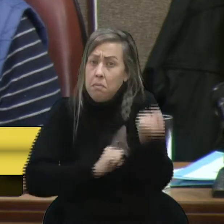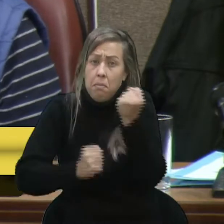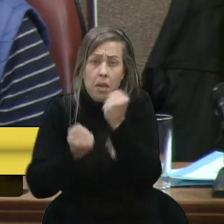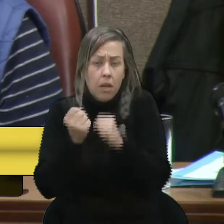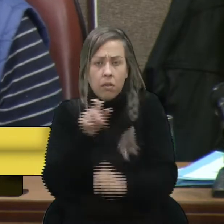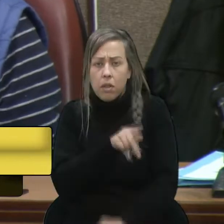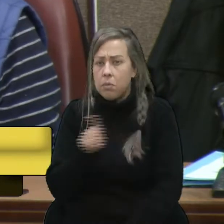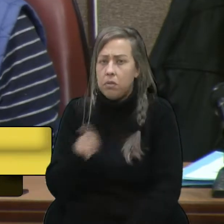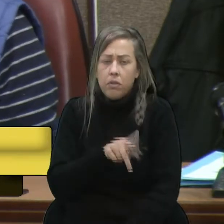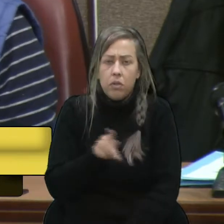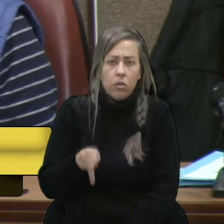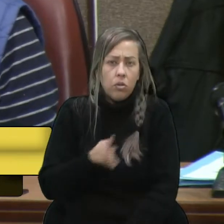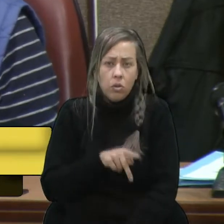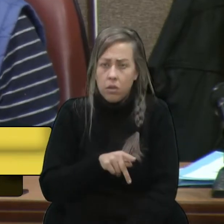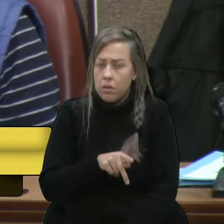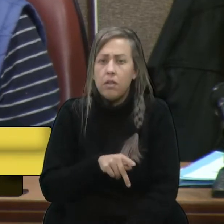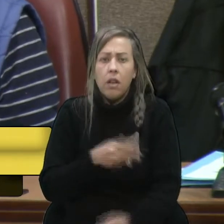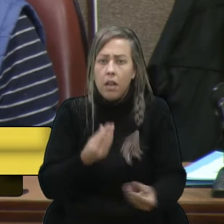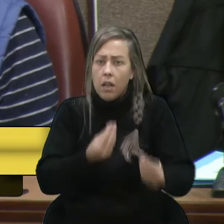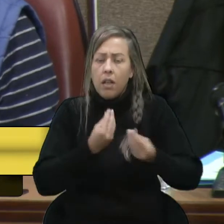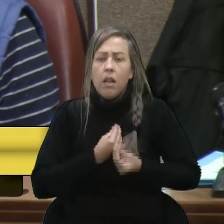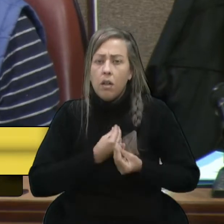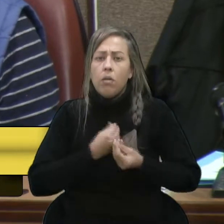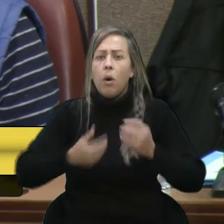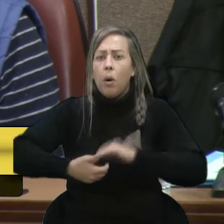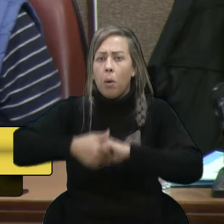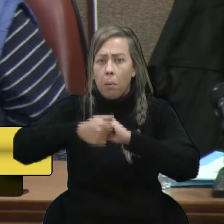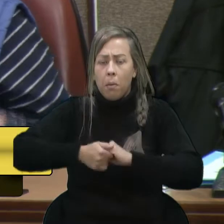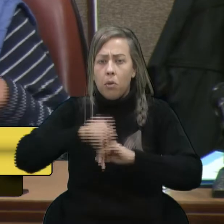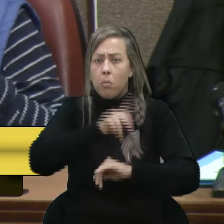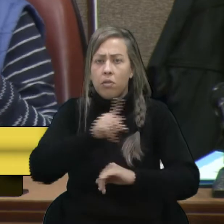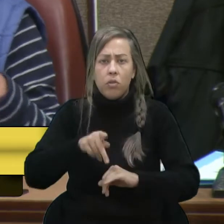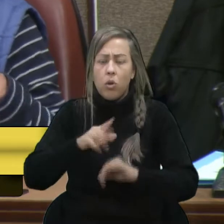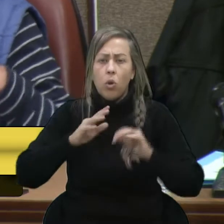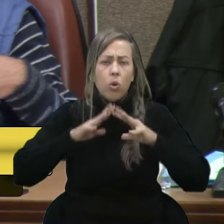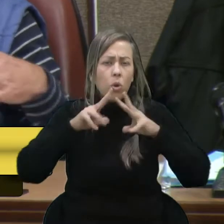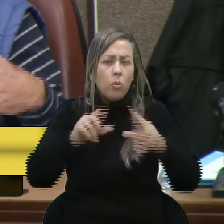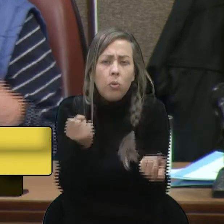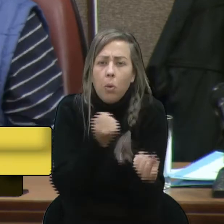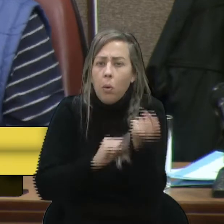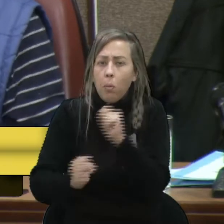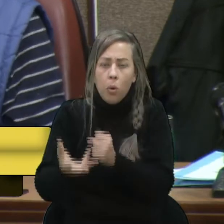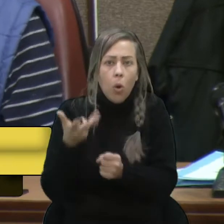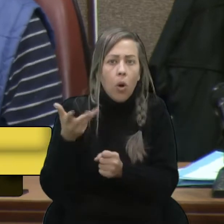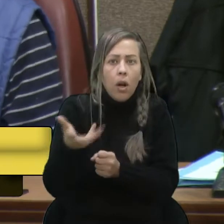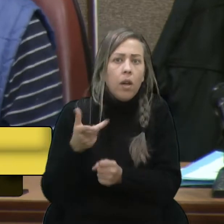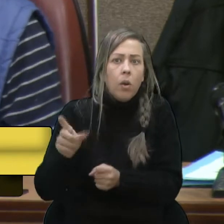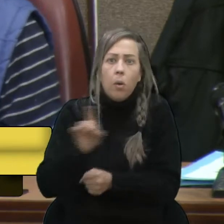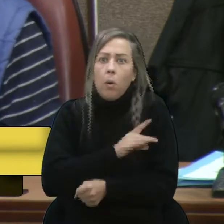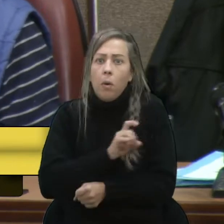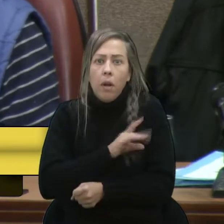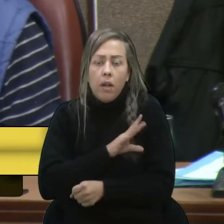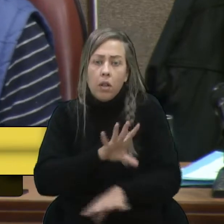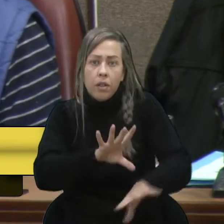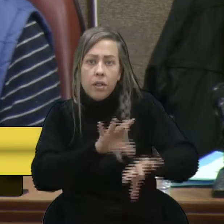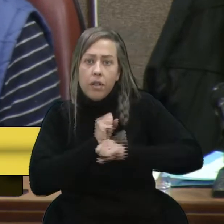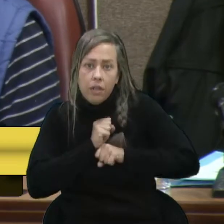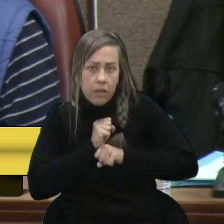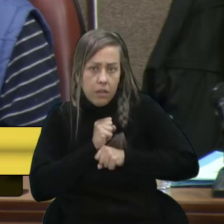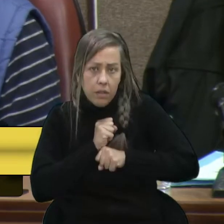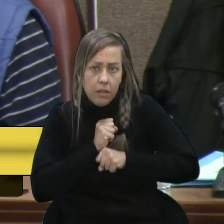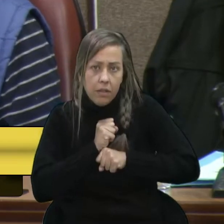professoras e recebendo, eu fui cumprimentar as professoras, todo mundo corriam porque elas estavam contaminadas.